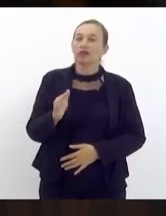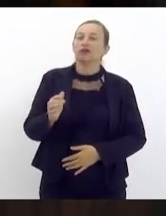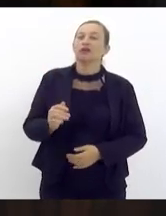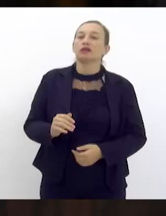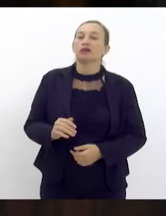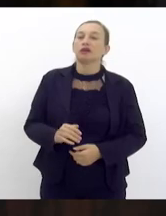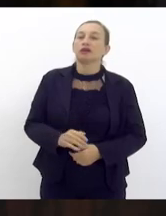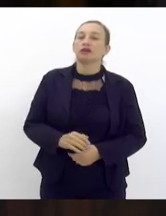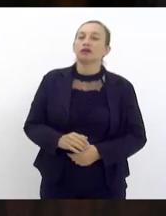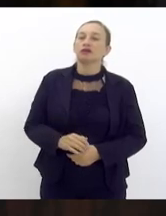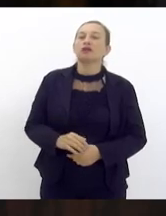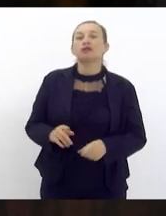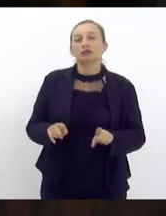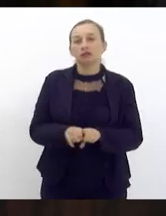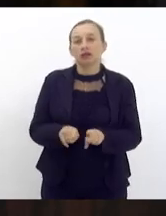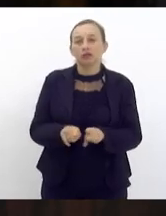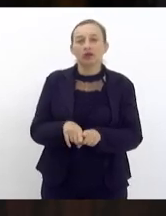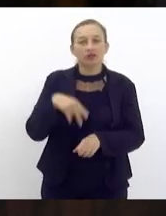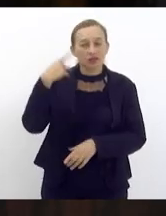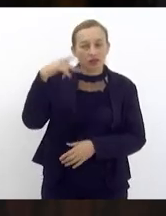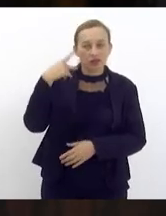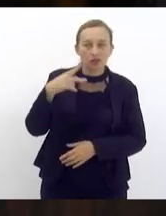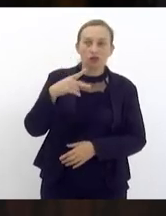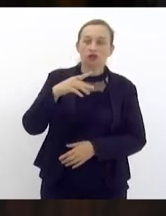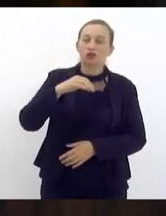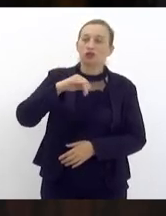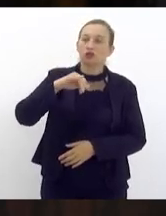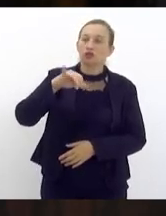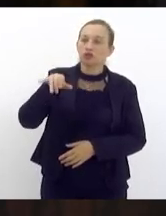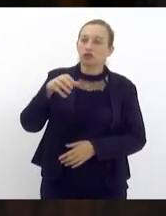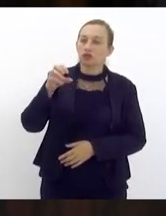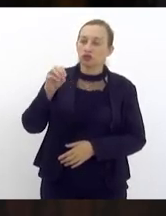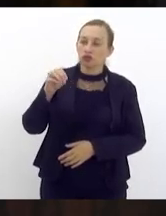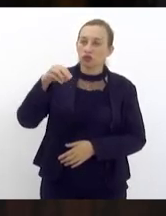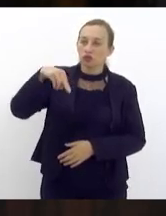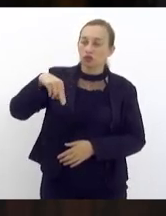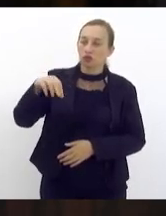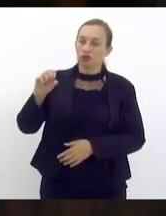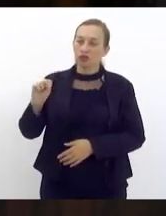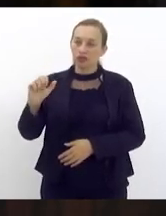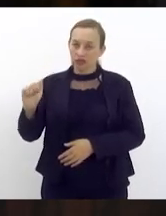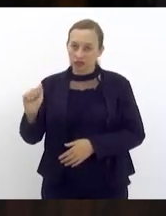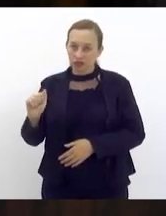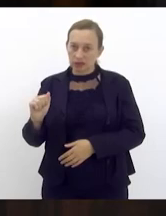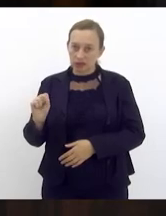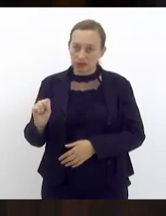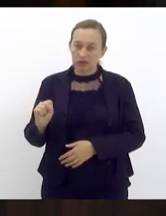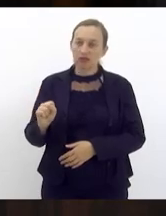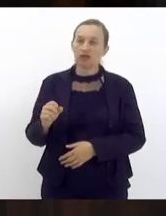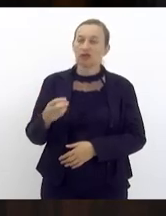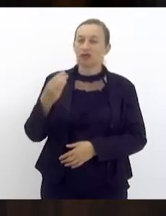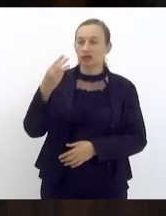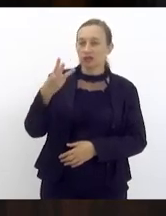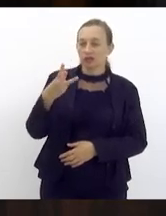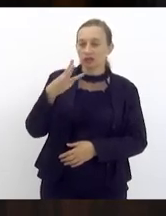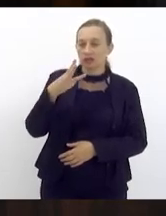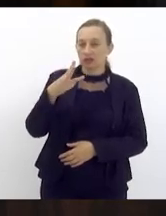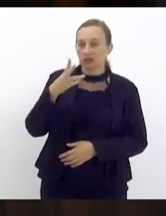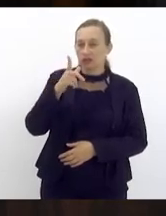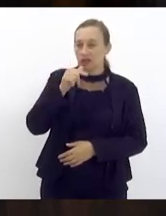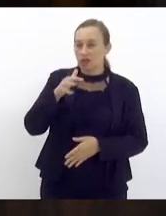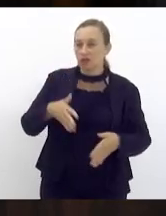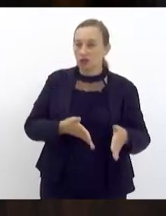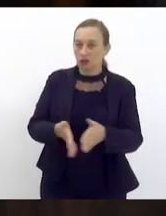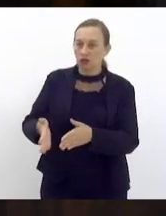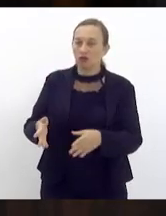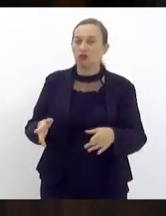e o nosso vereador Jonas Jonas Dico de Trerios e o vereador Tunico